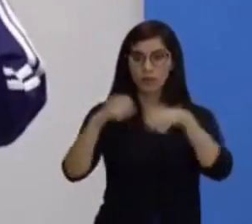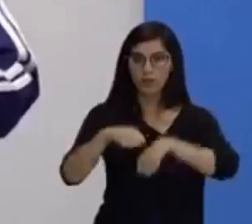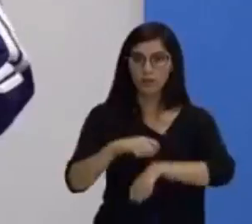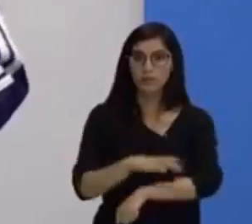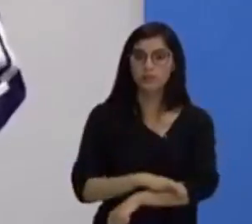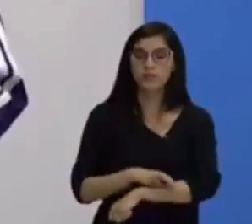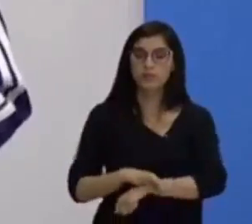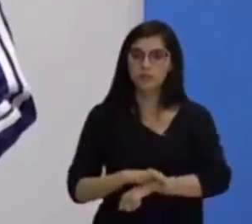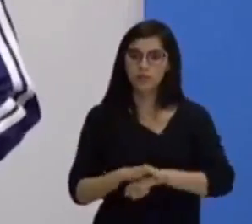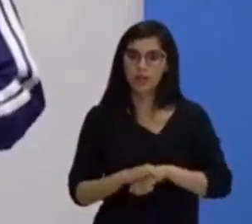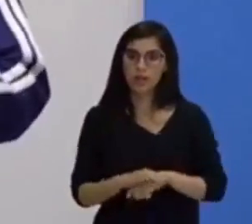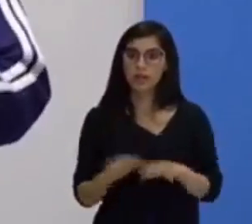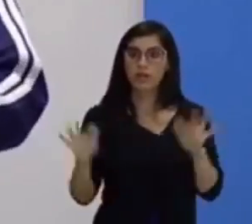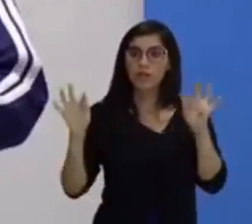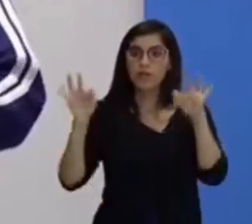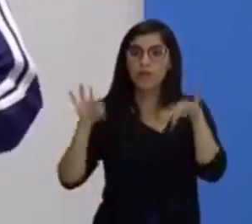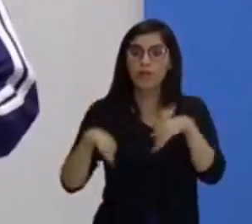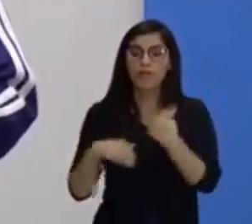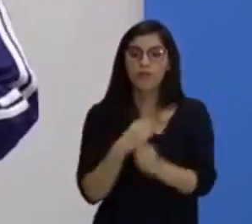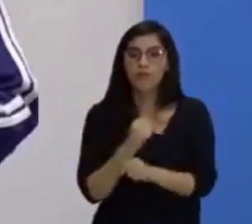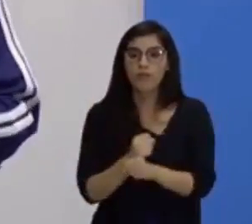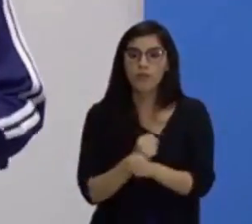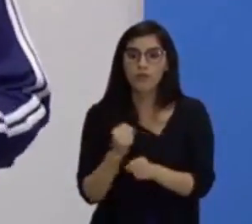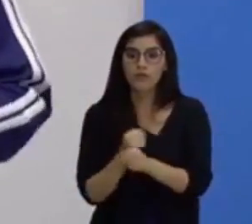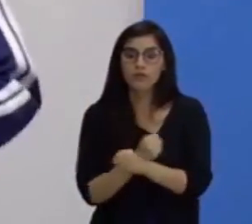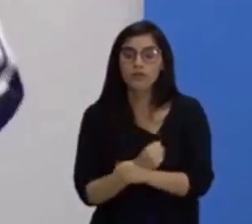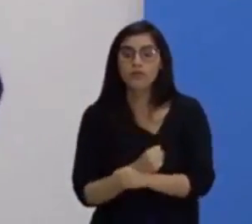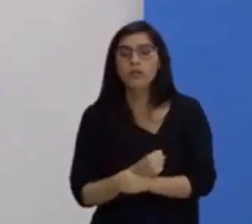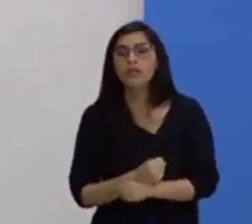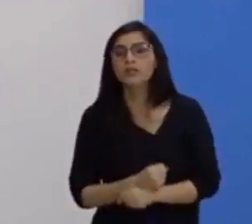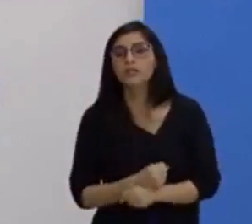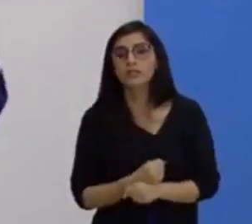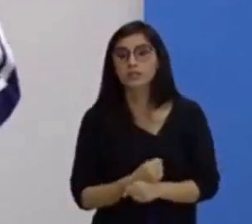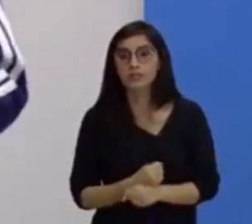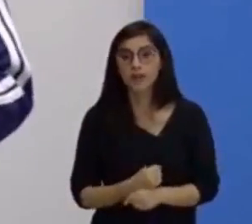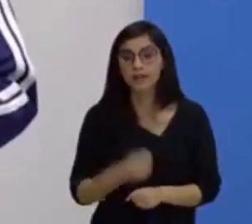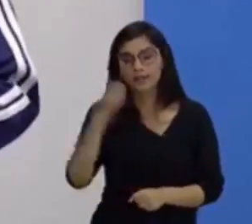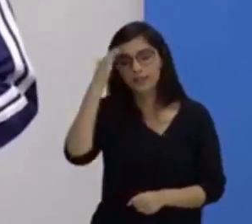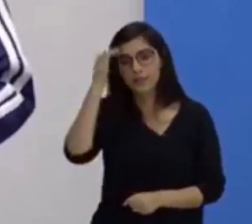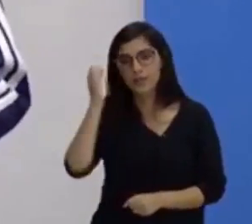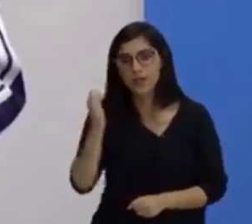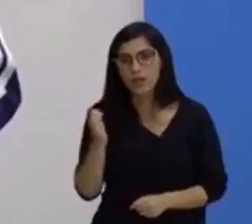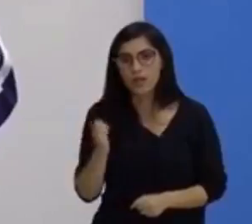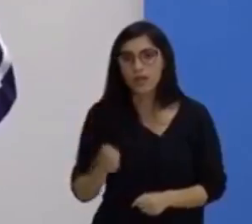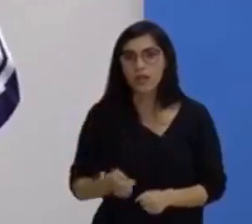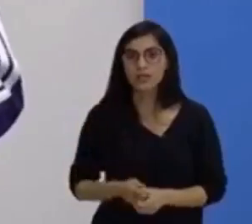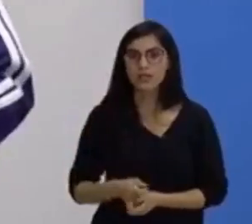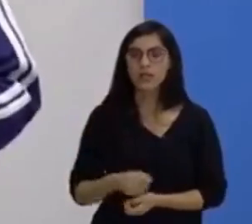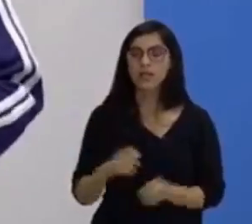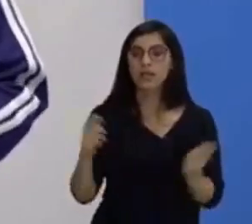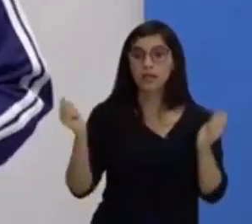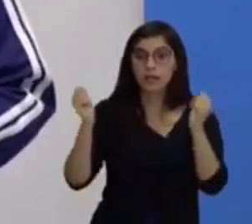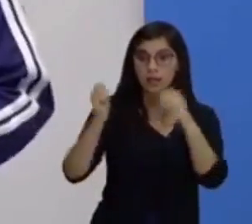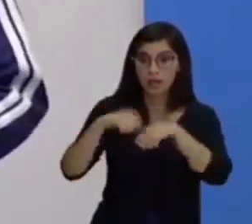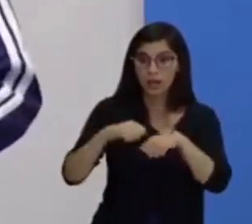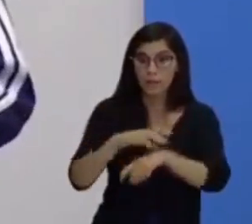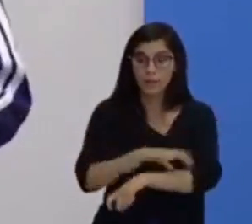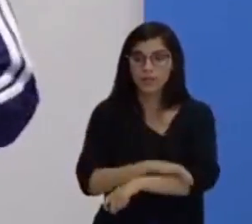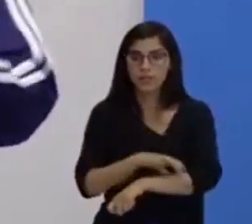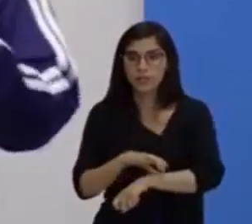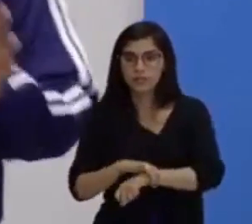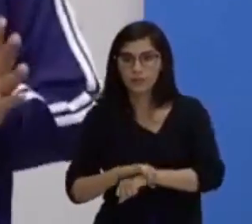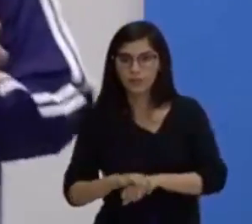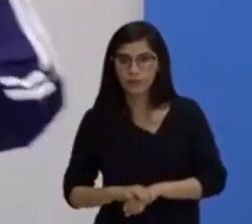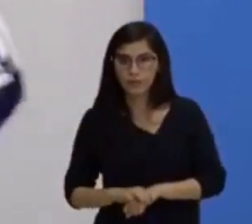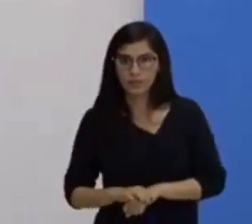Até o final do ano, nós vamos falar muito sobre qualidades físicas, capacidades físicas, valências